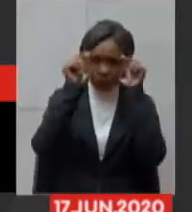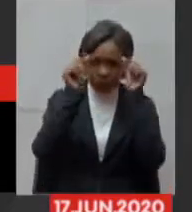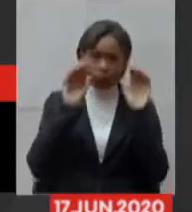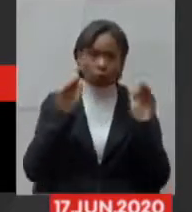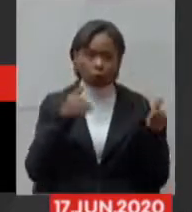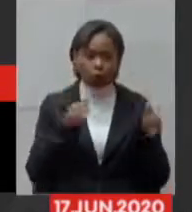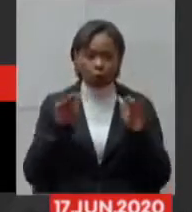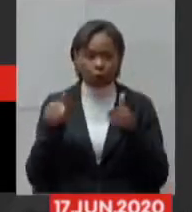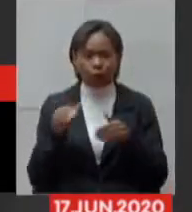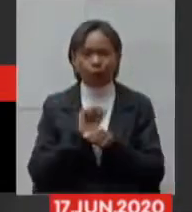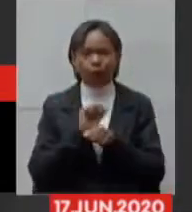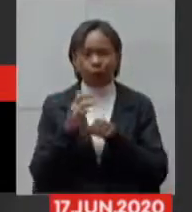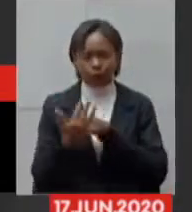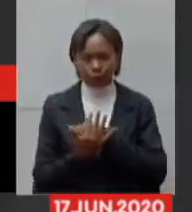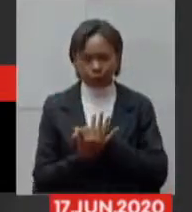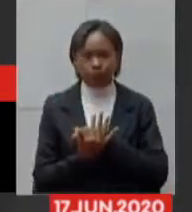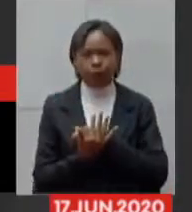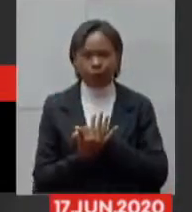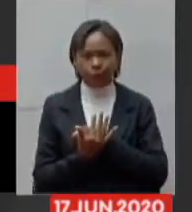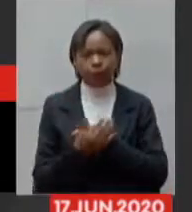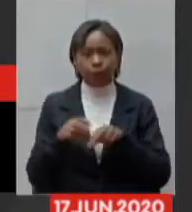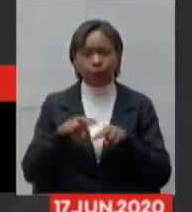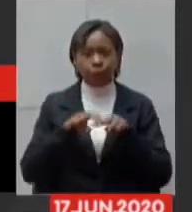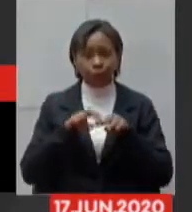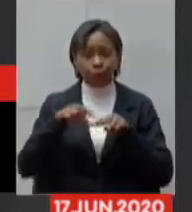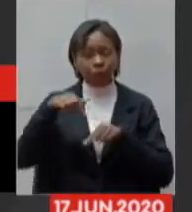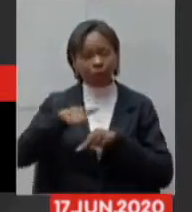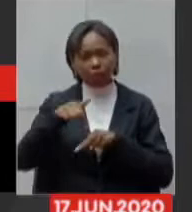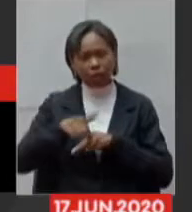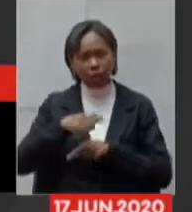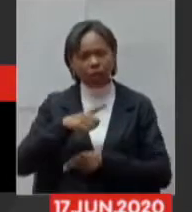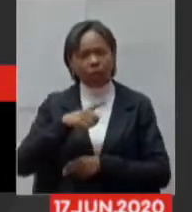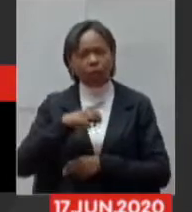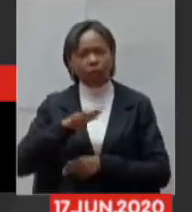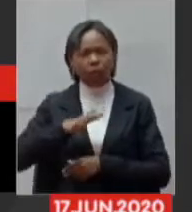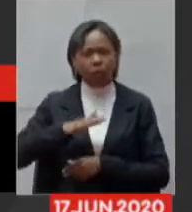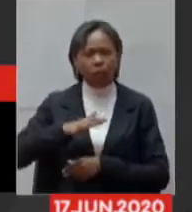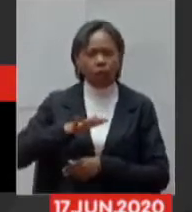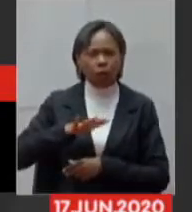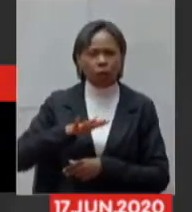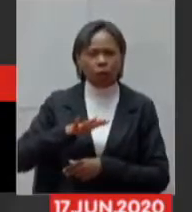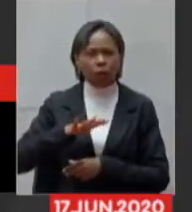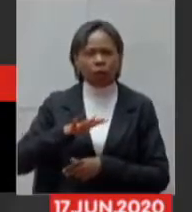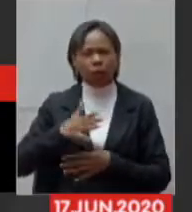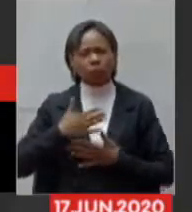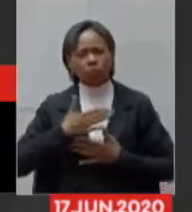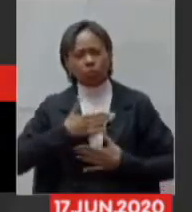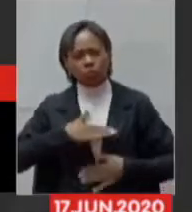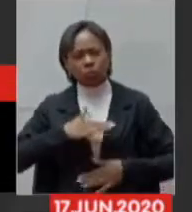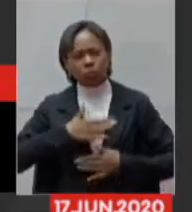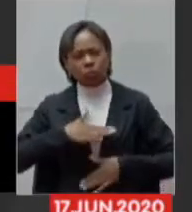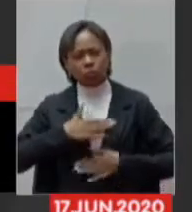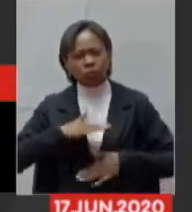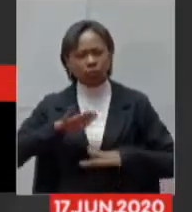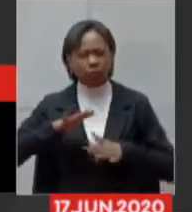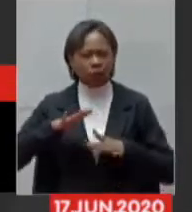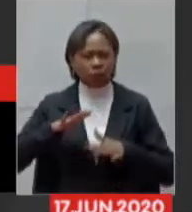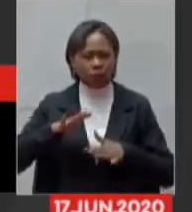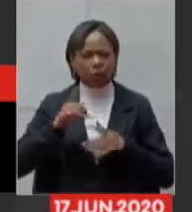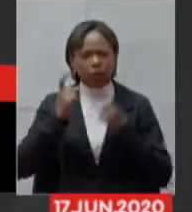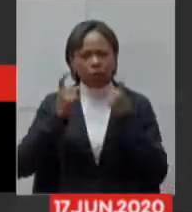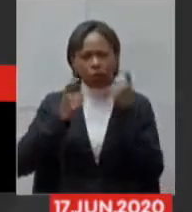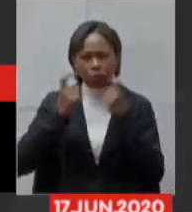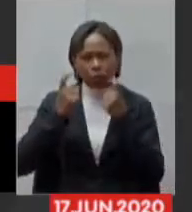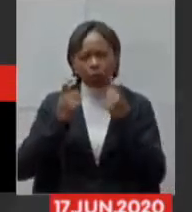portanto a gente está aqui aproximadamente mais ou menos confortável nessa questão de ocupação